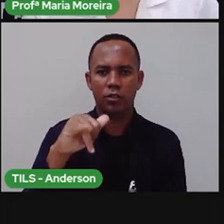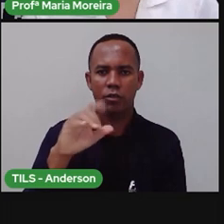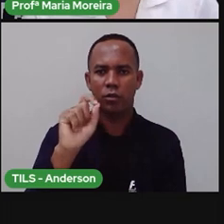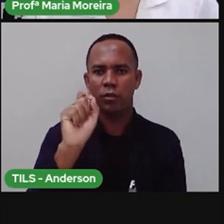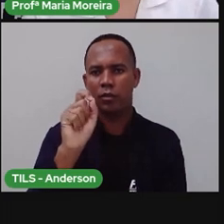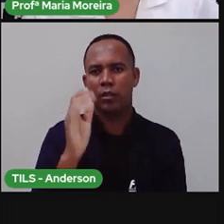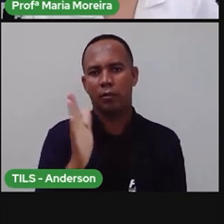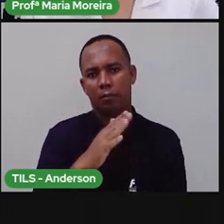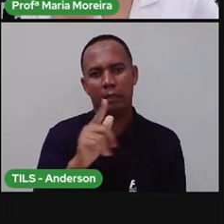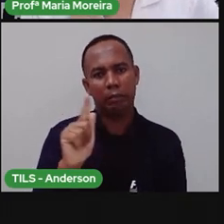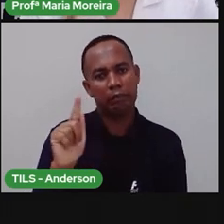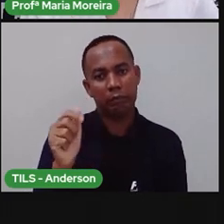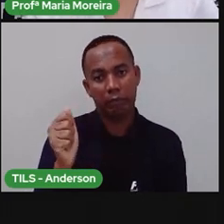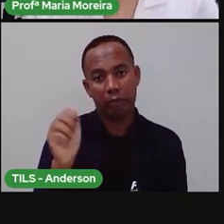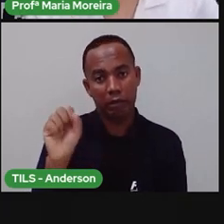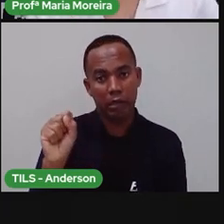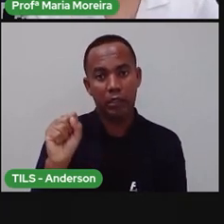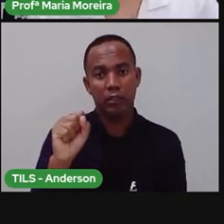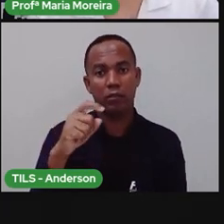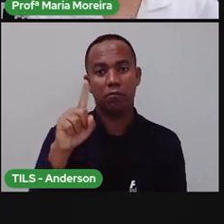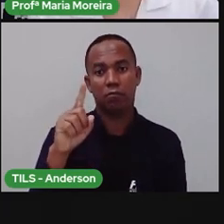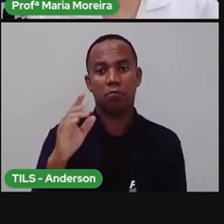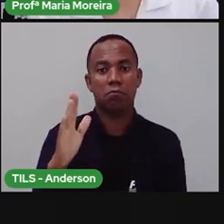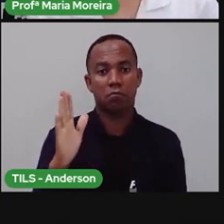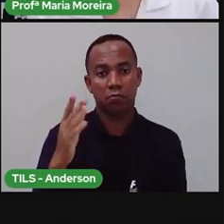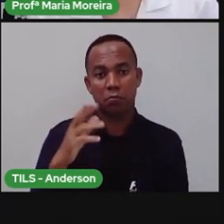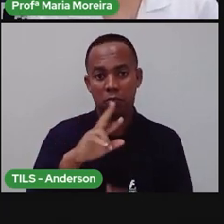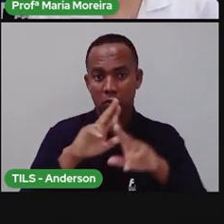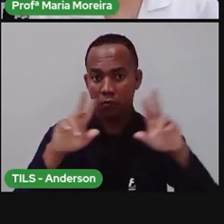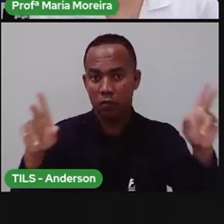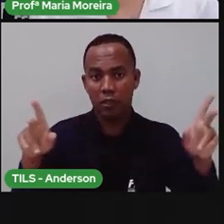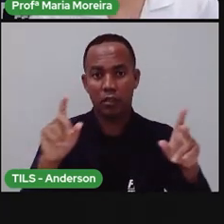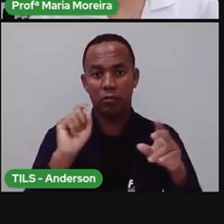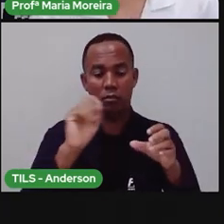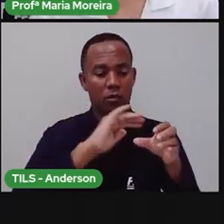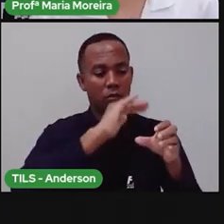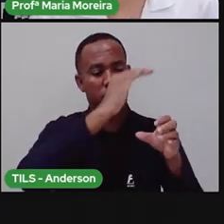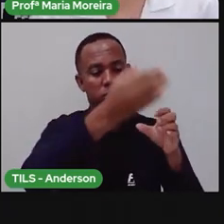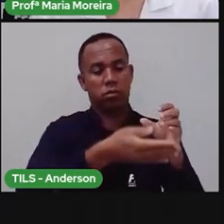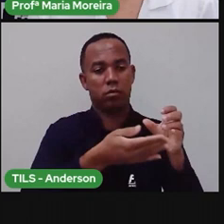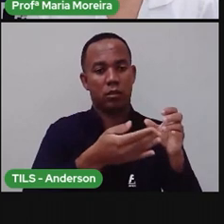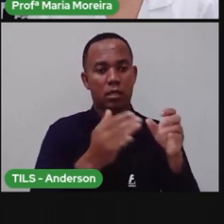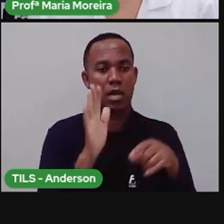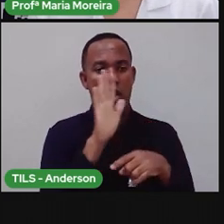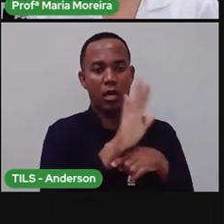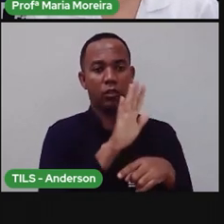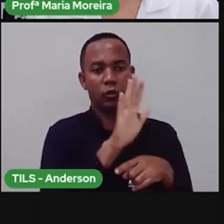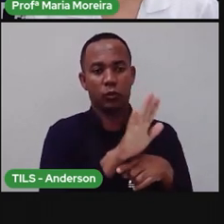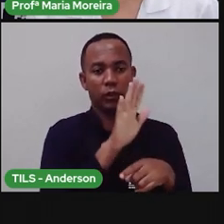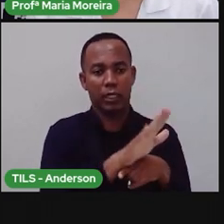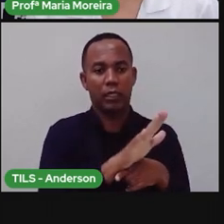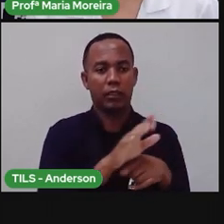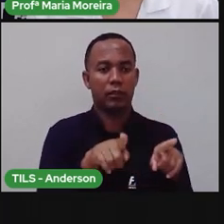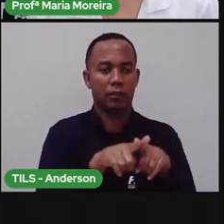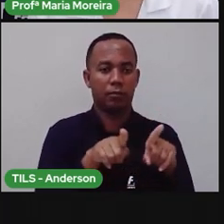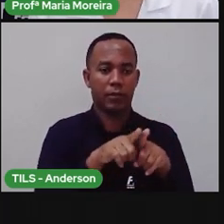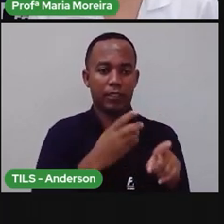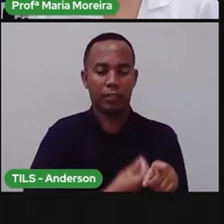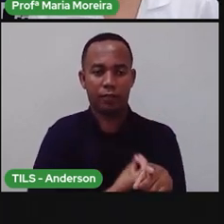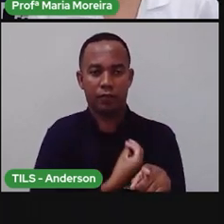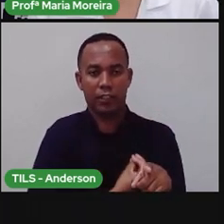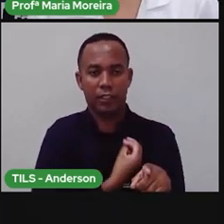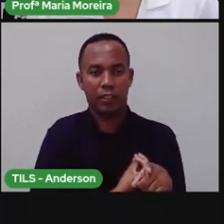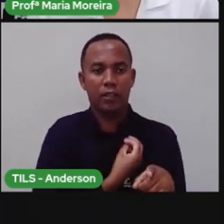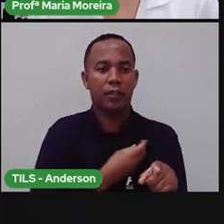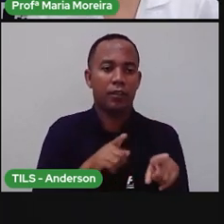desempenha importantes funções para proteger a Terra dos raios ultravioletas nocivos aos seres vivos e manter